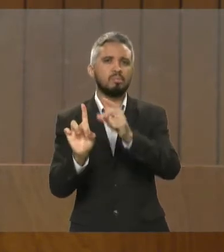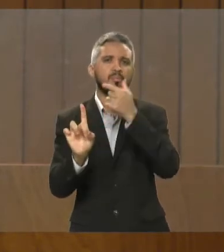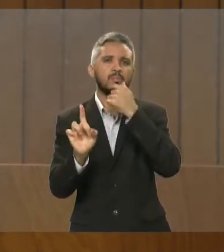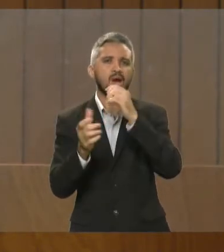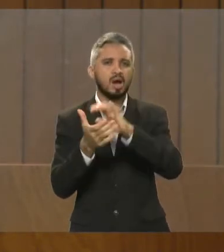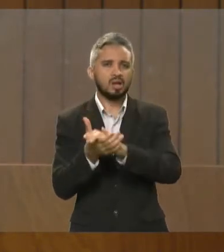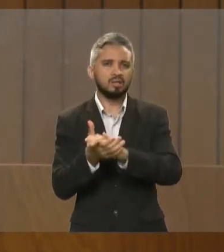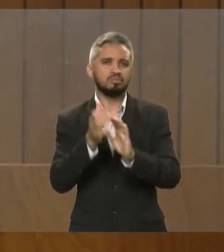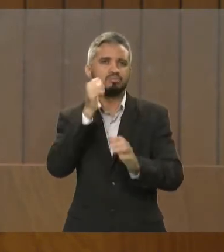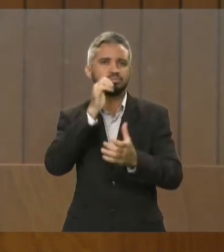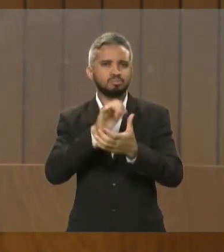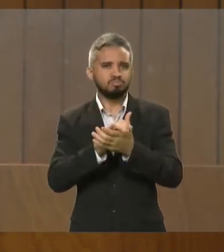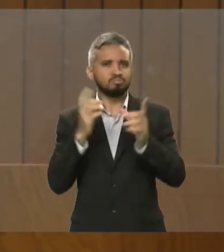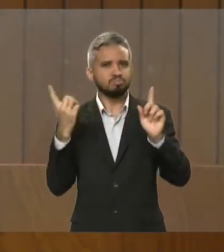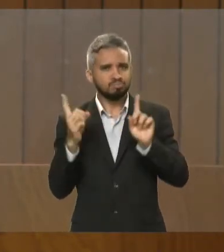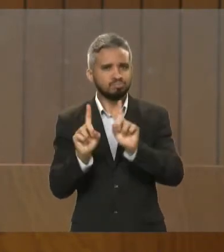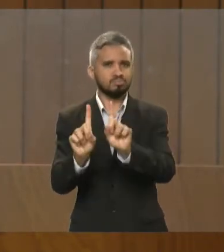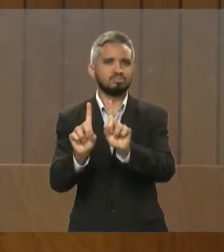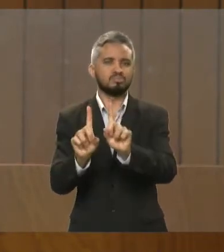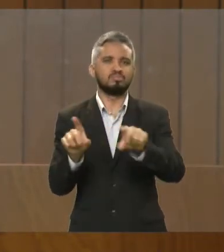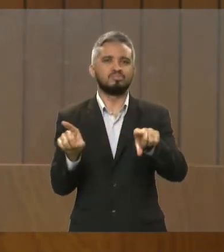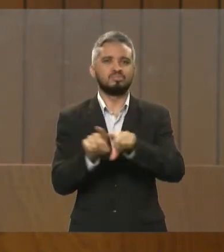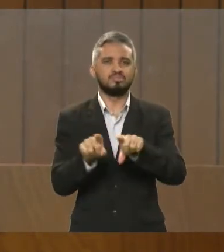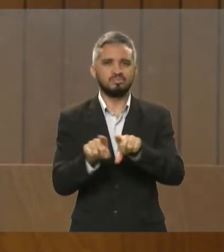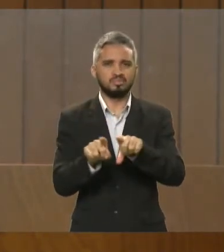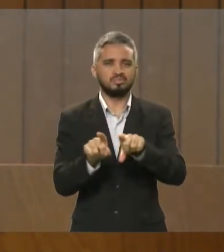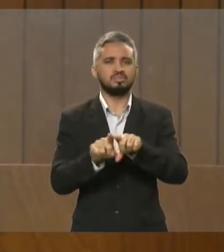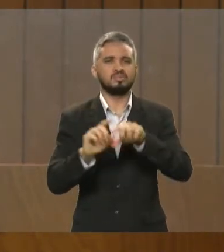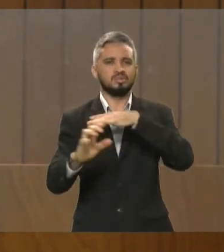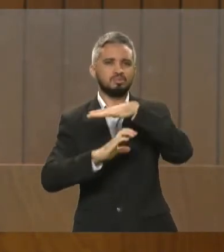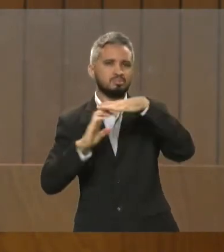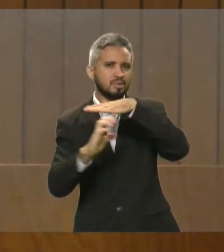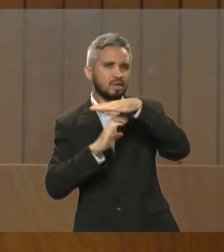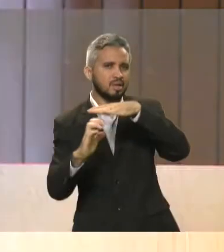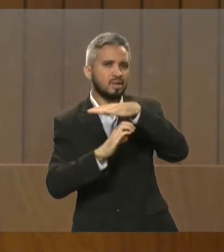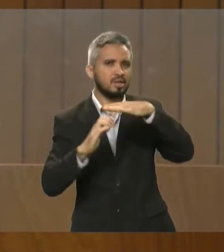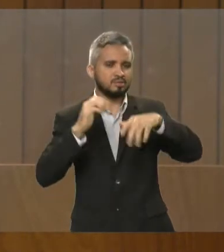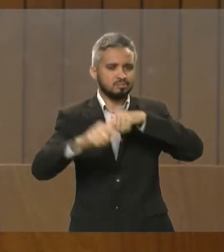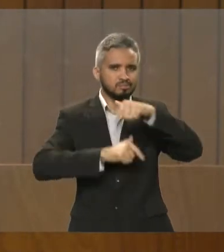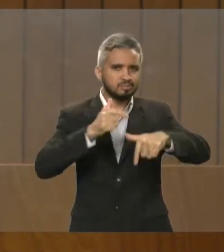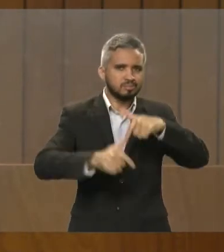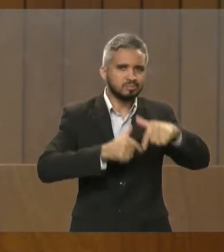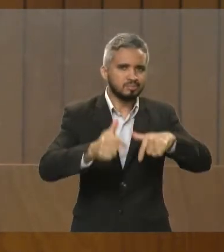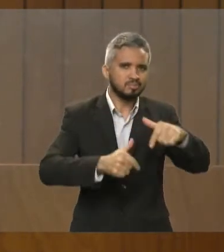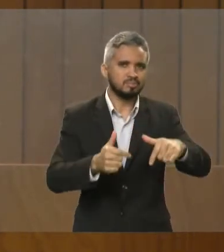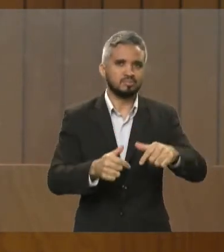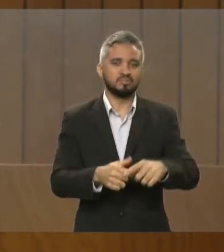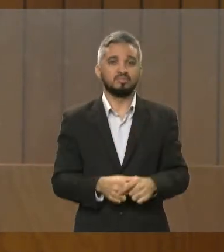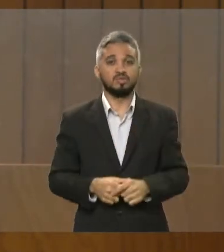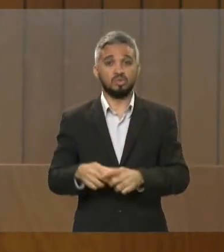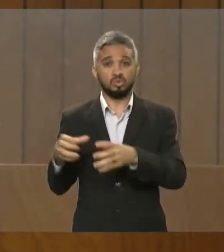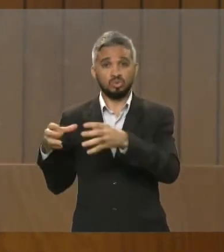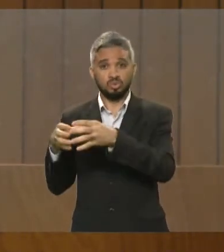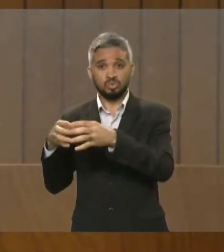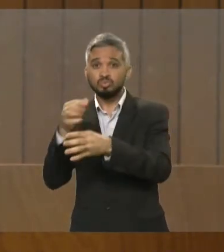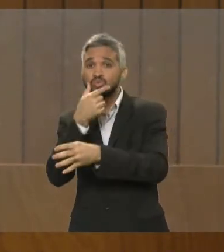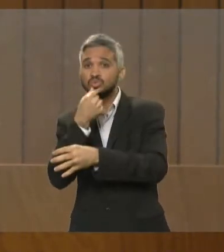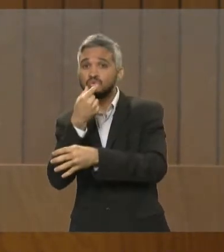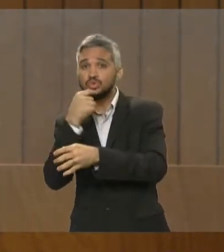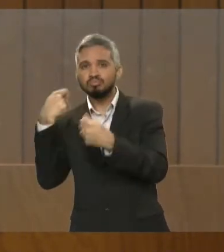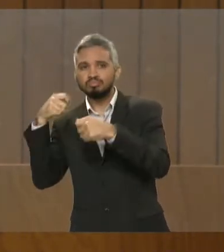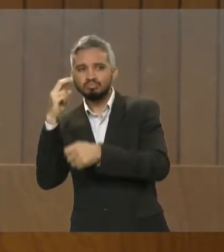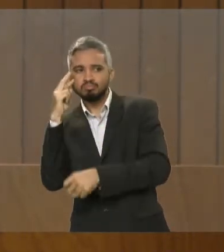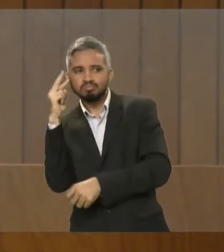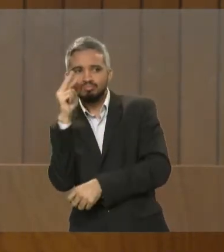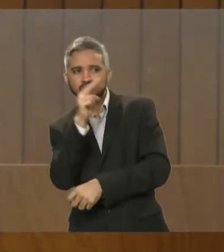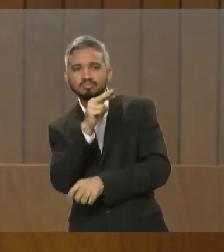tendo a frente do empreendedorismo e fazendo com que os homens olhem as mulheres, é com amor, e não